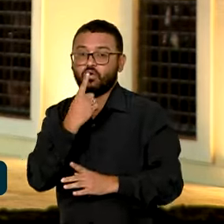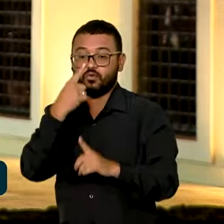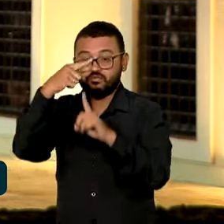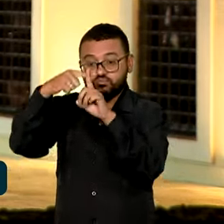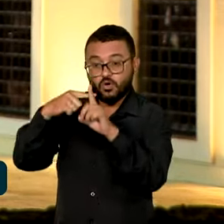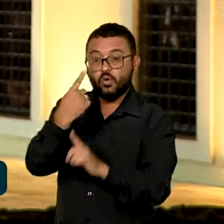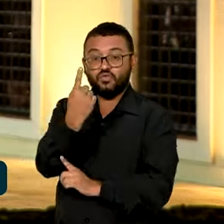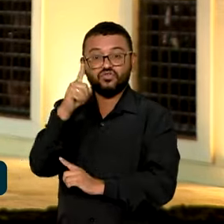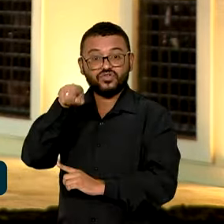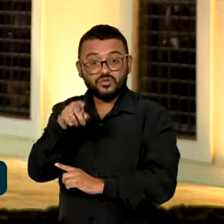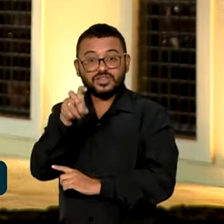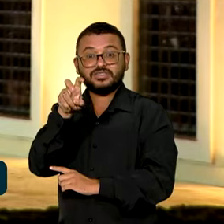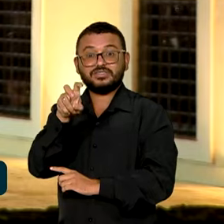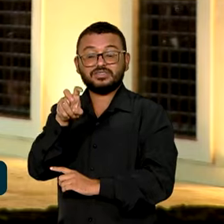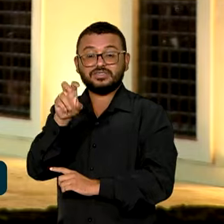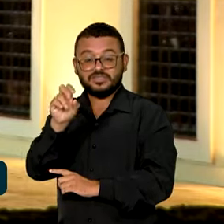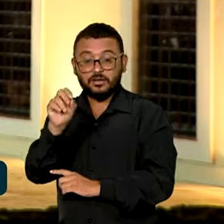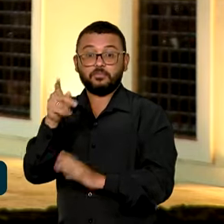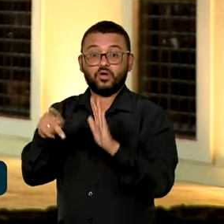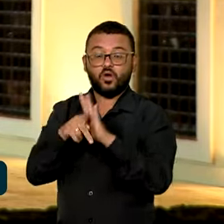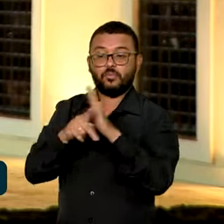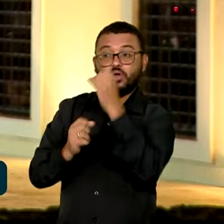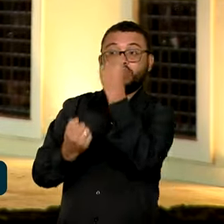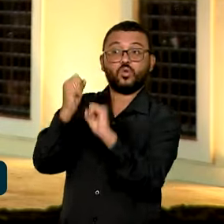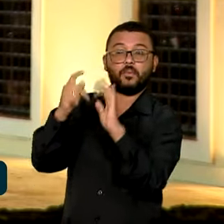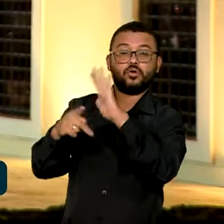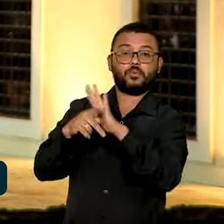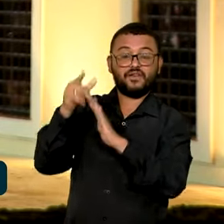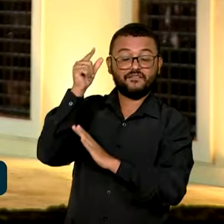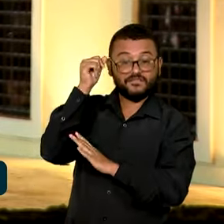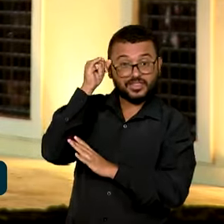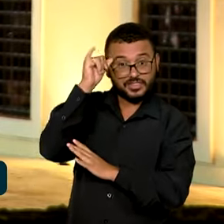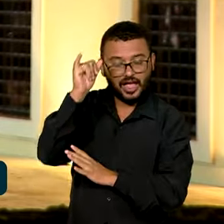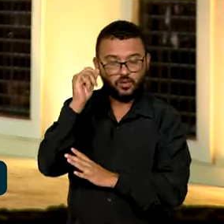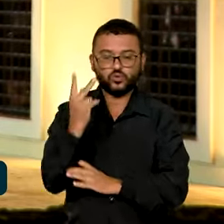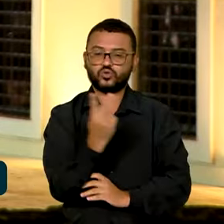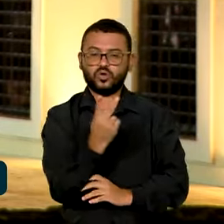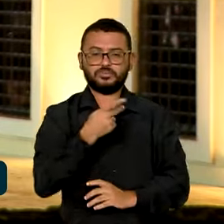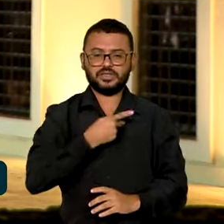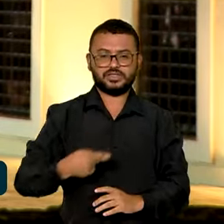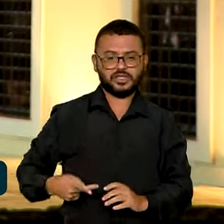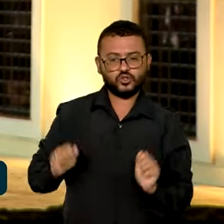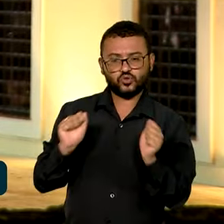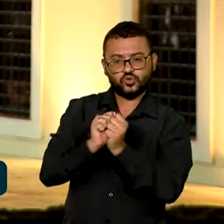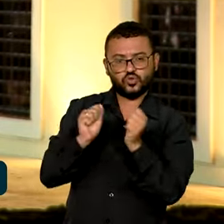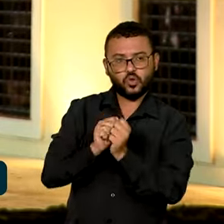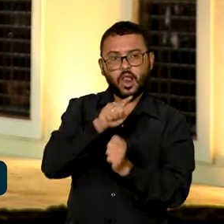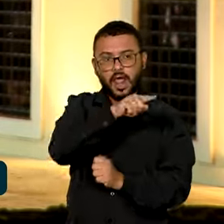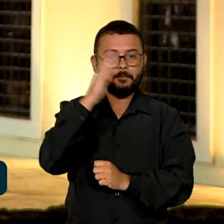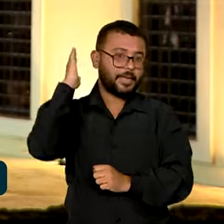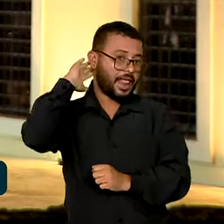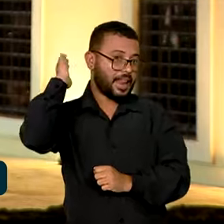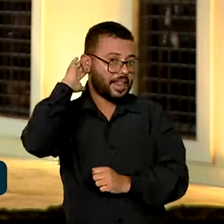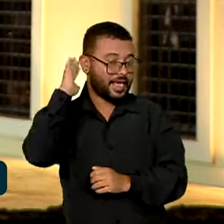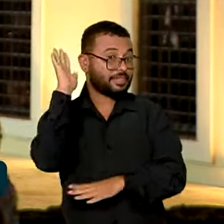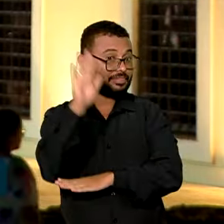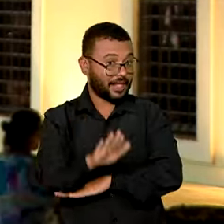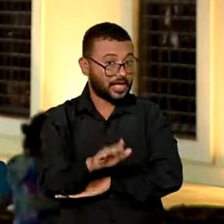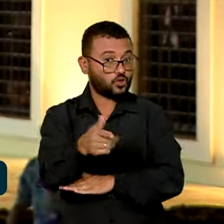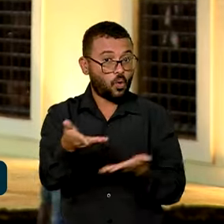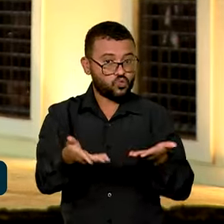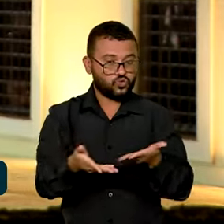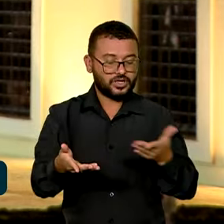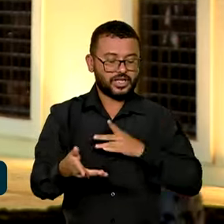Celsius referentes aos níveis pré-industriais. Os dois presidentes chegaram a Belém no meio da tarde de hoje e tiveram uma reunião